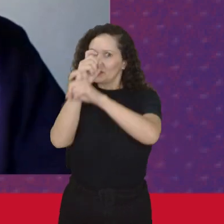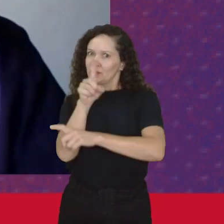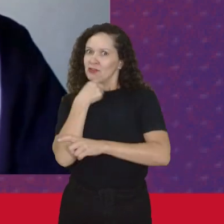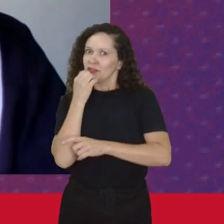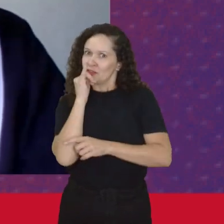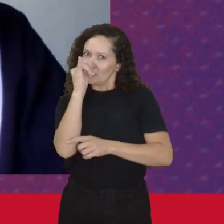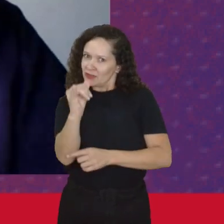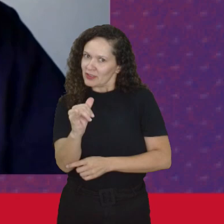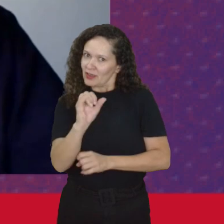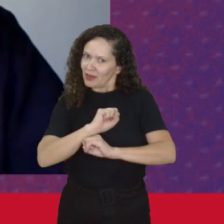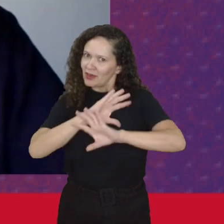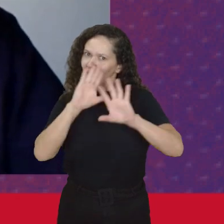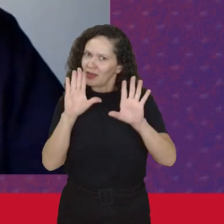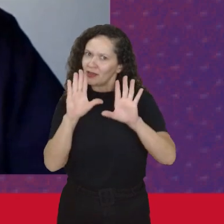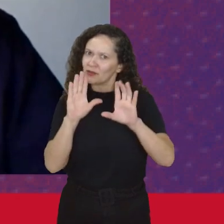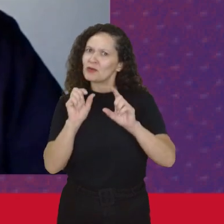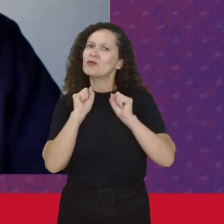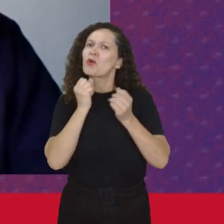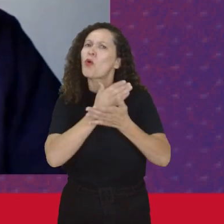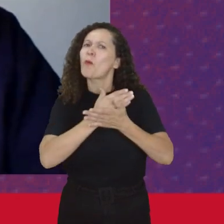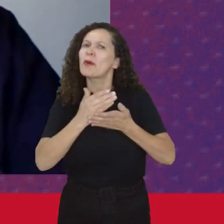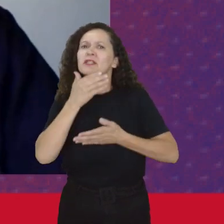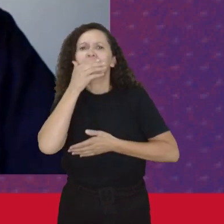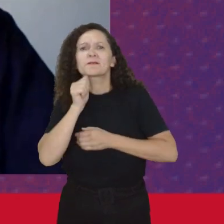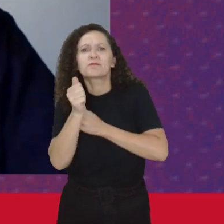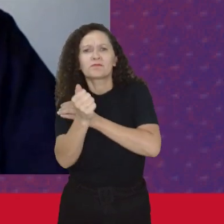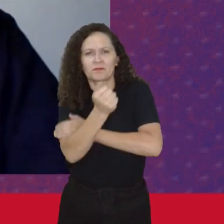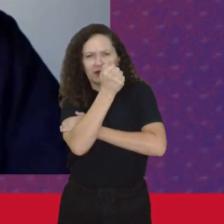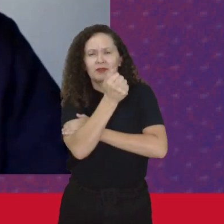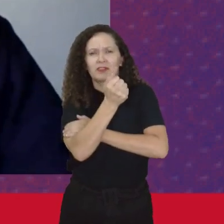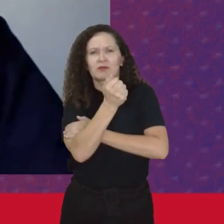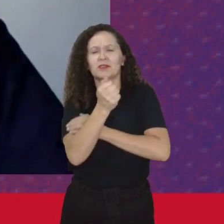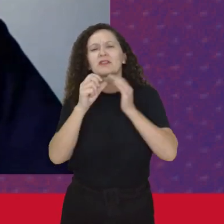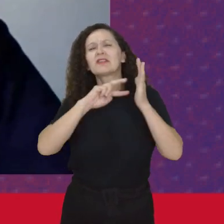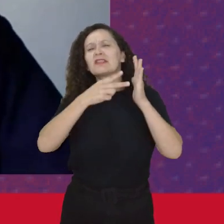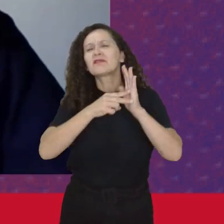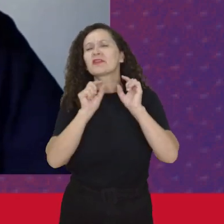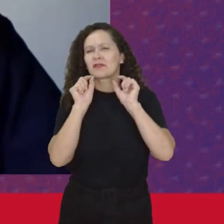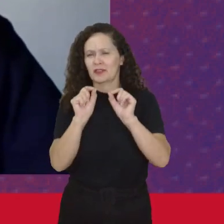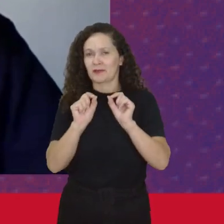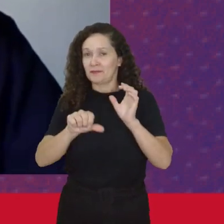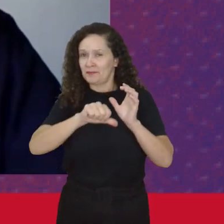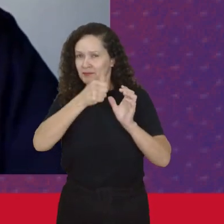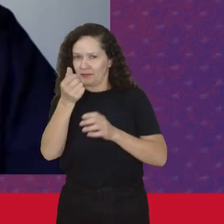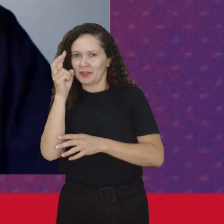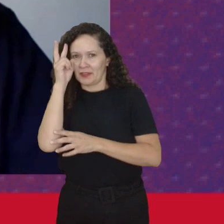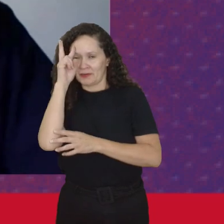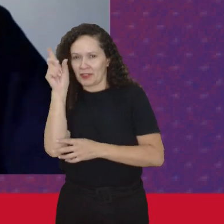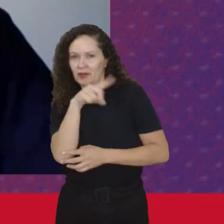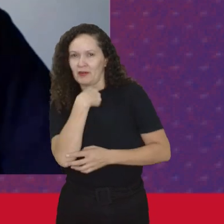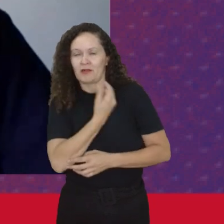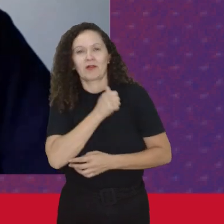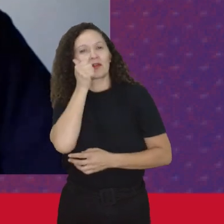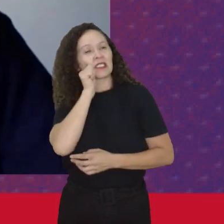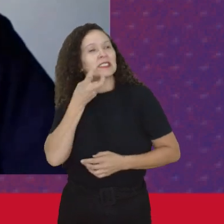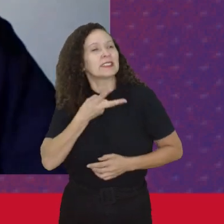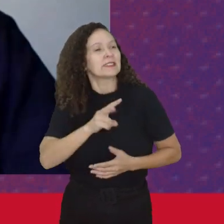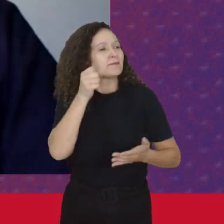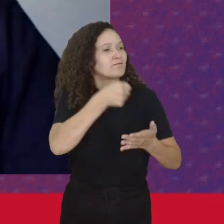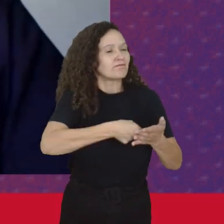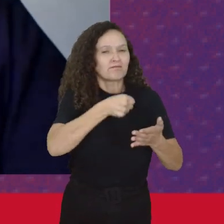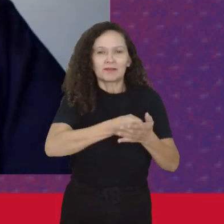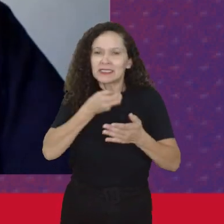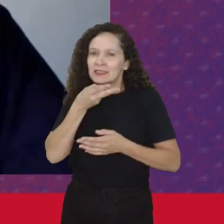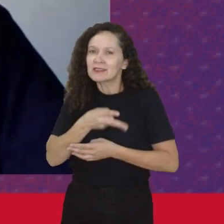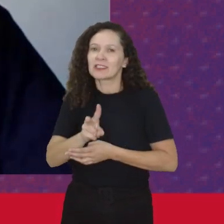dizer Exatamente O é o início Do feminismo E do que a gente está falando Primeiro Relembrando Nós mulheres Sempre lutamos